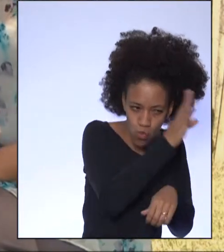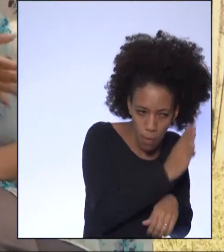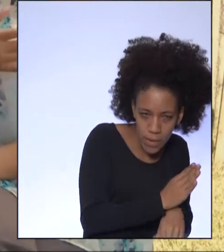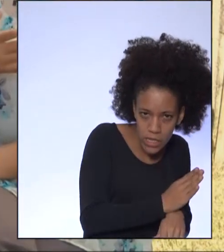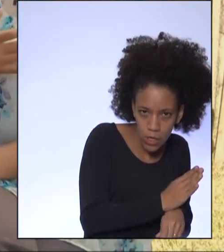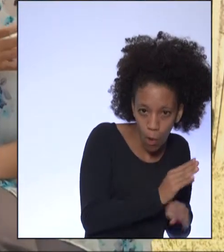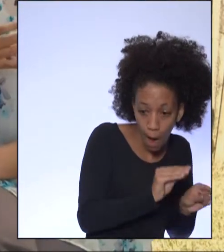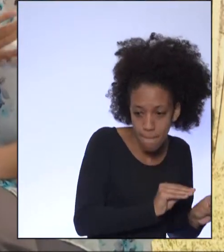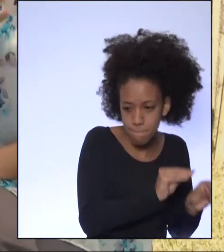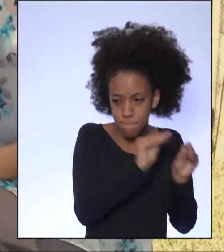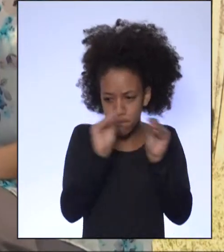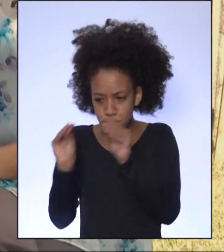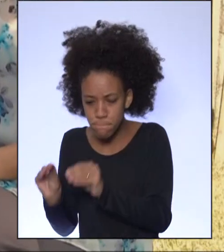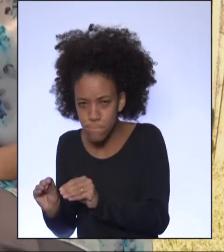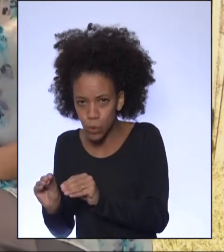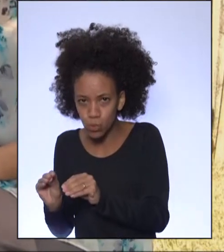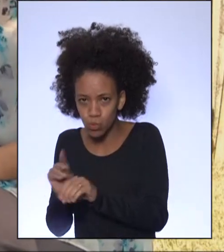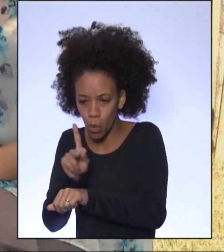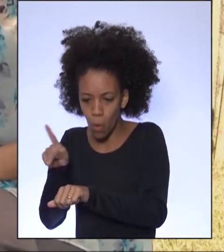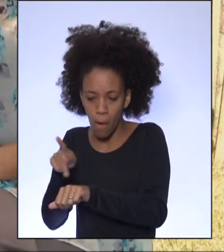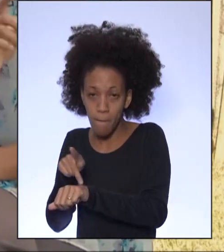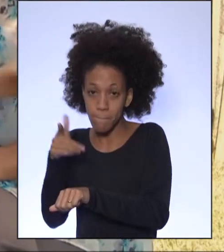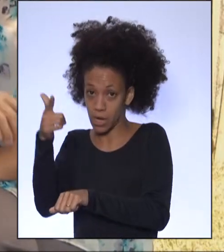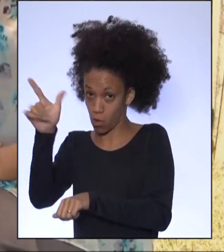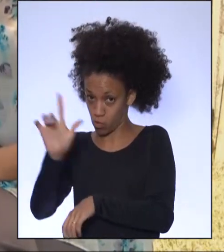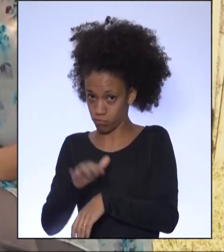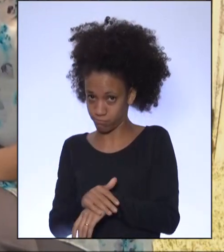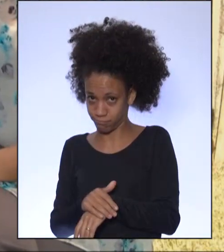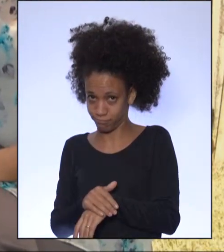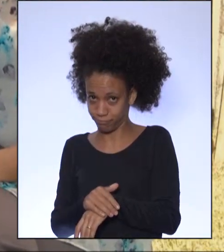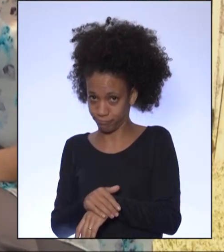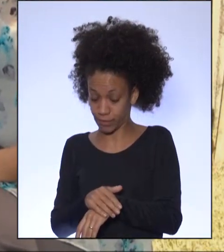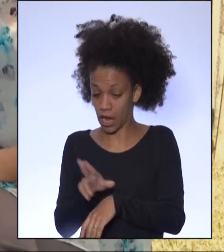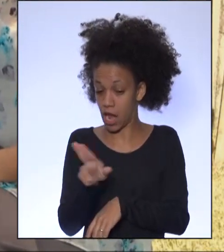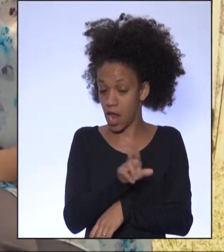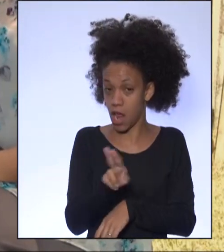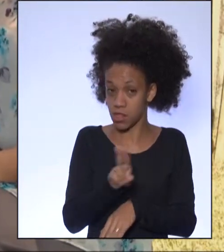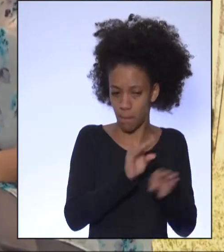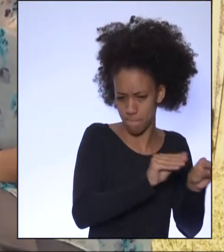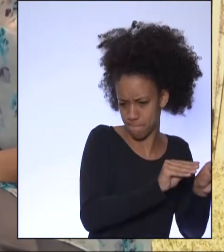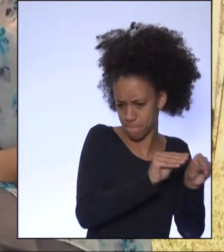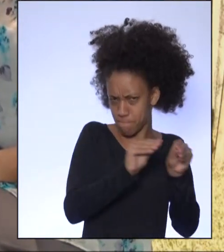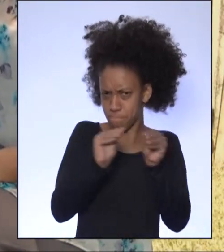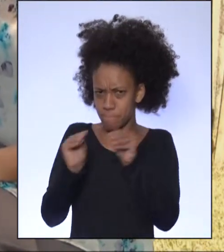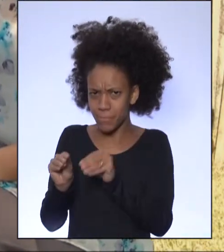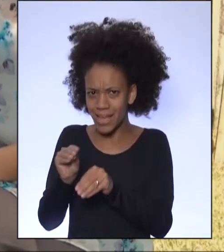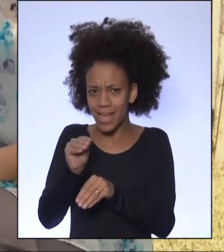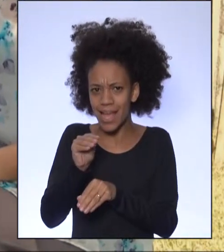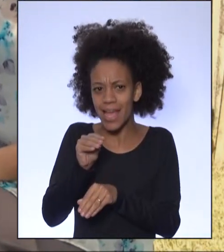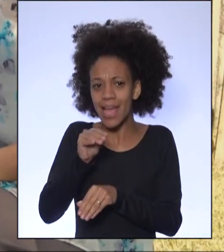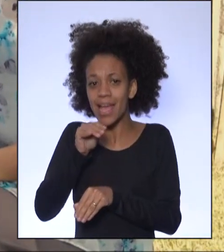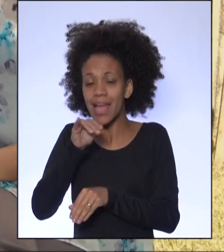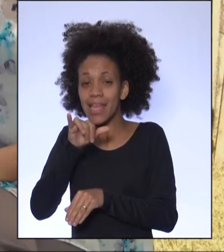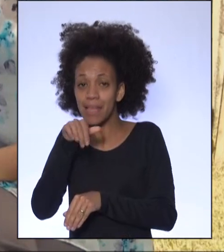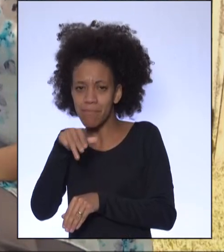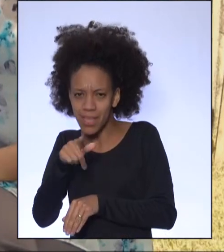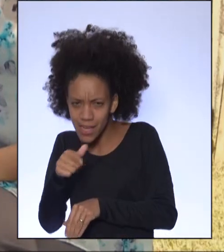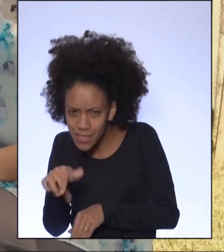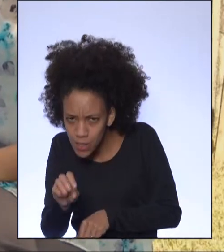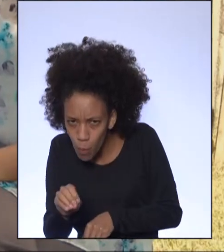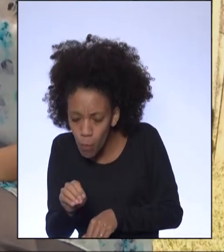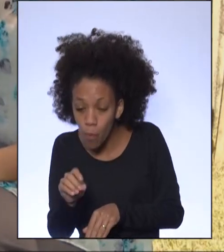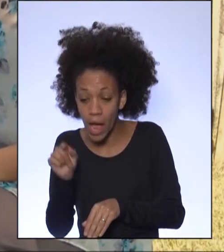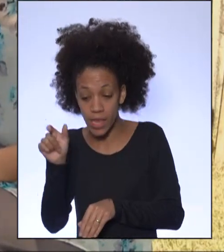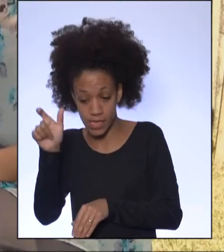migra do nosso país para outro, chamamos esse deslocamento de emigração. Tudo bem?